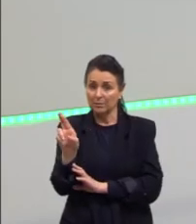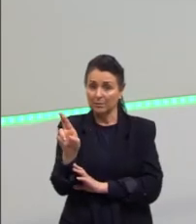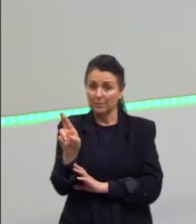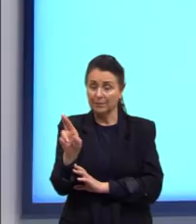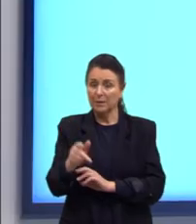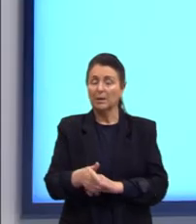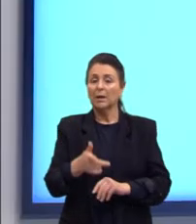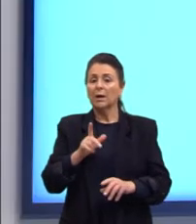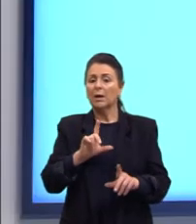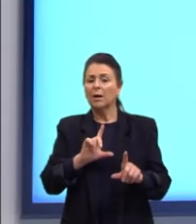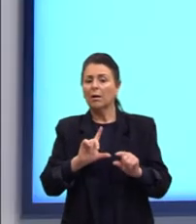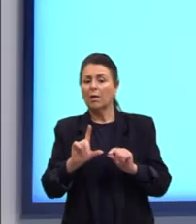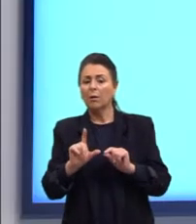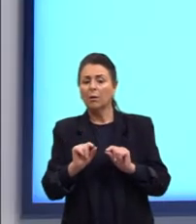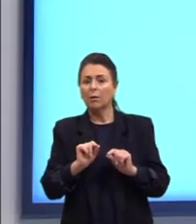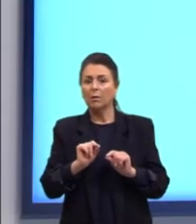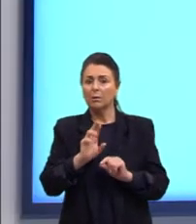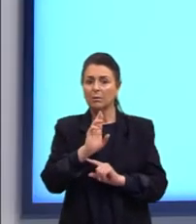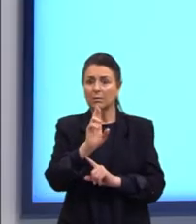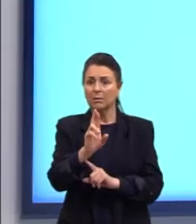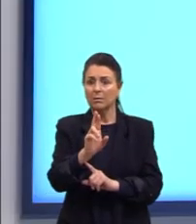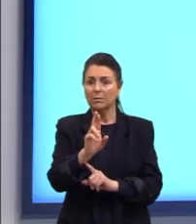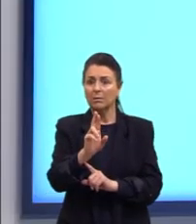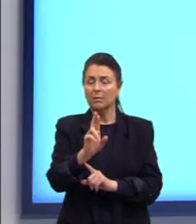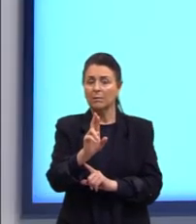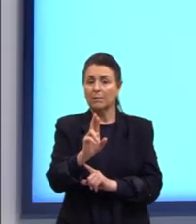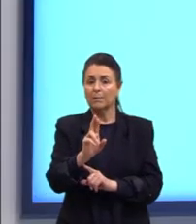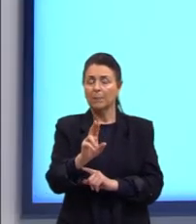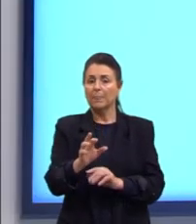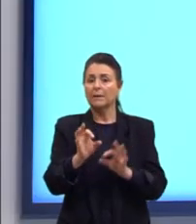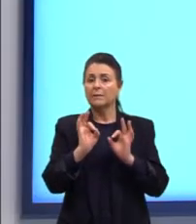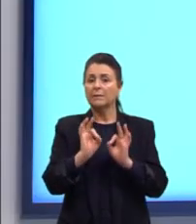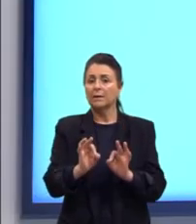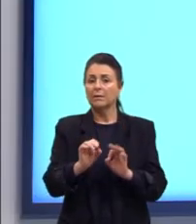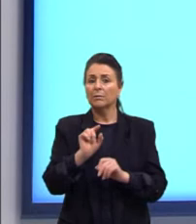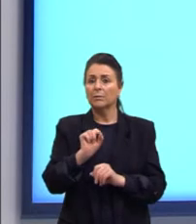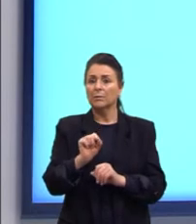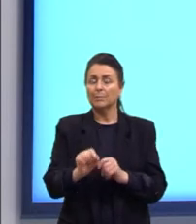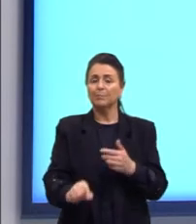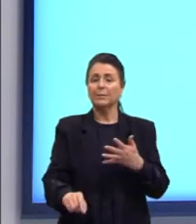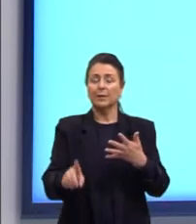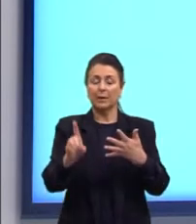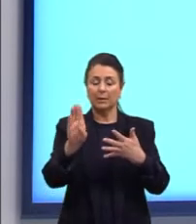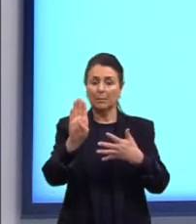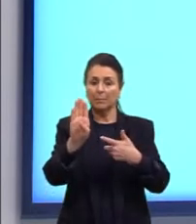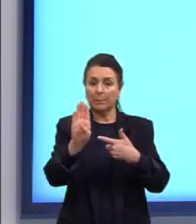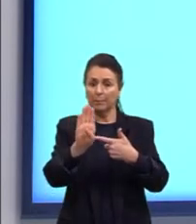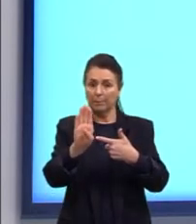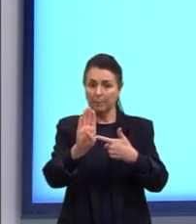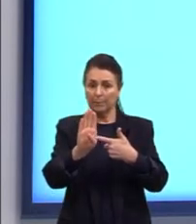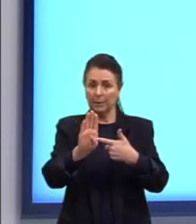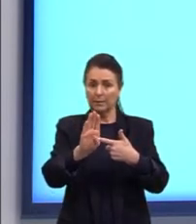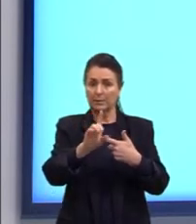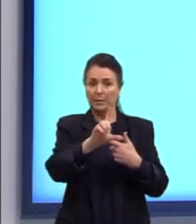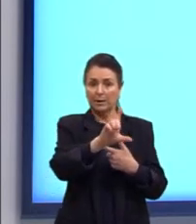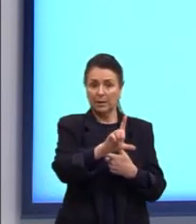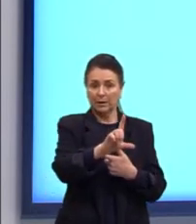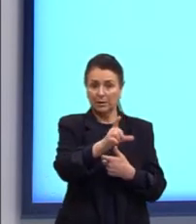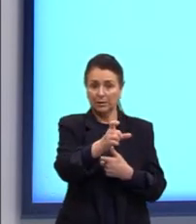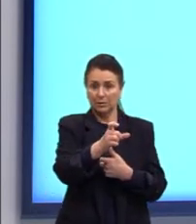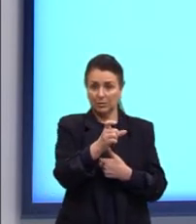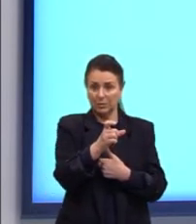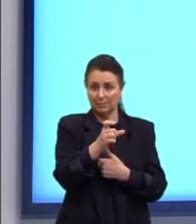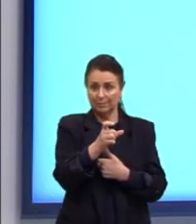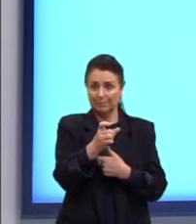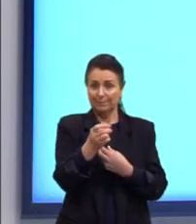nossas alternativas, né? A alternativa correta seria a letra B. L de X é